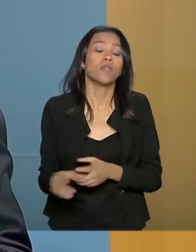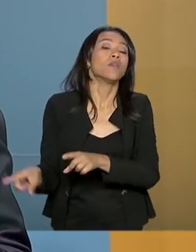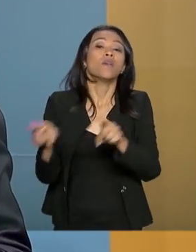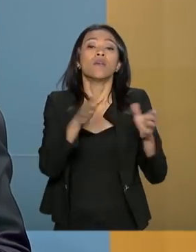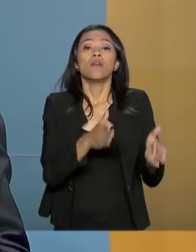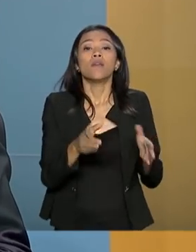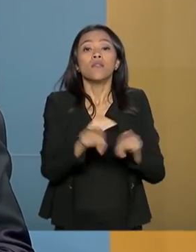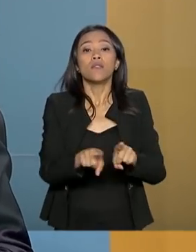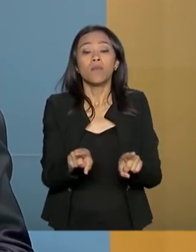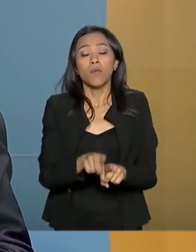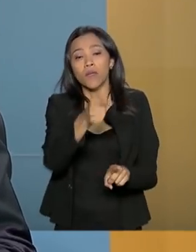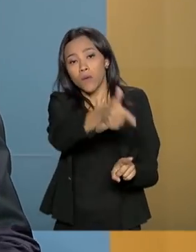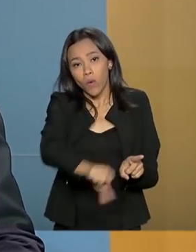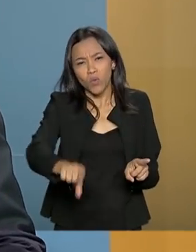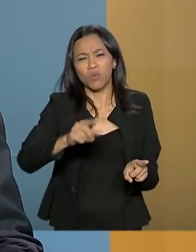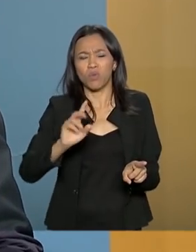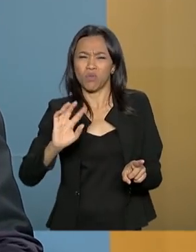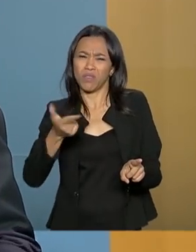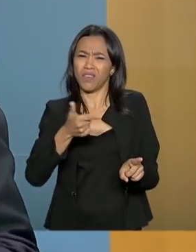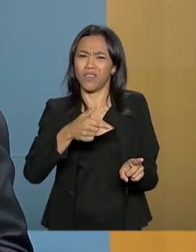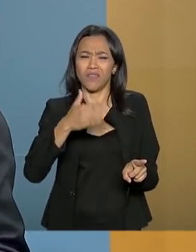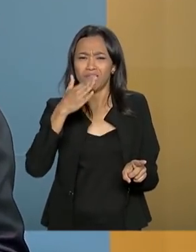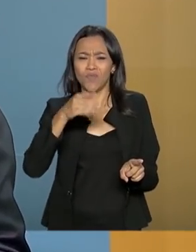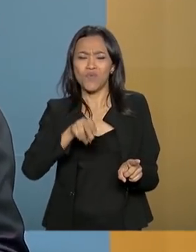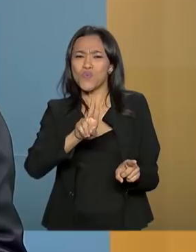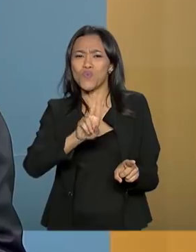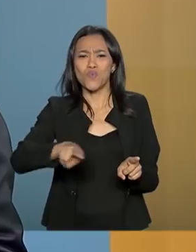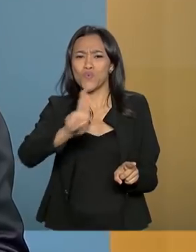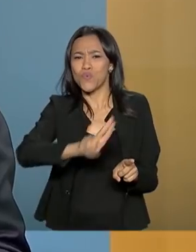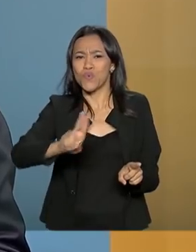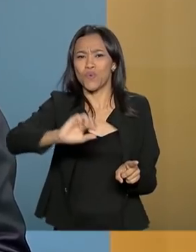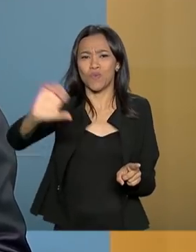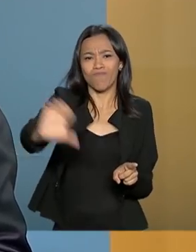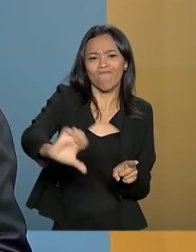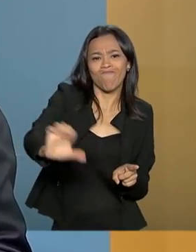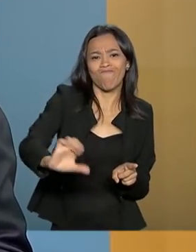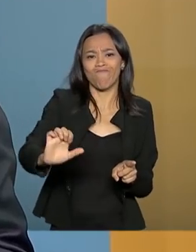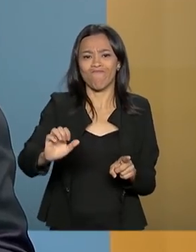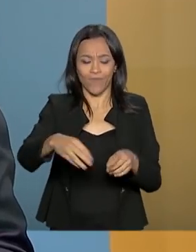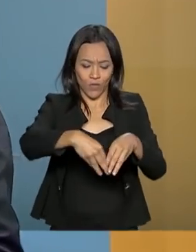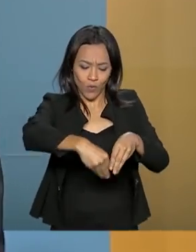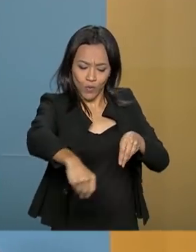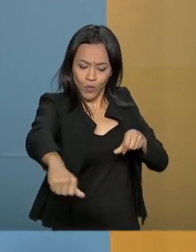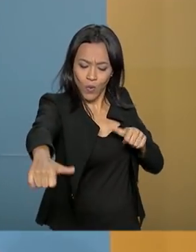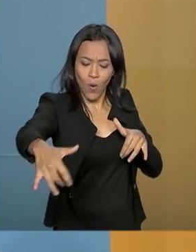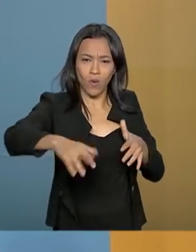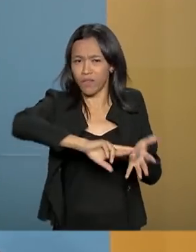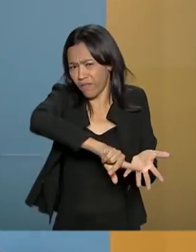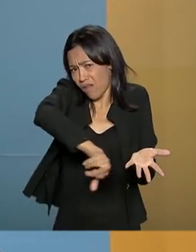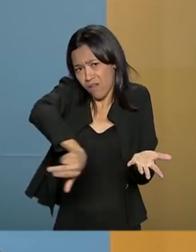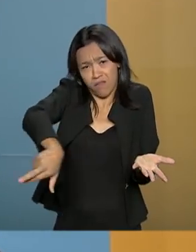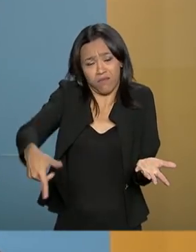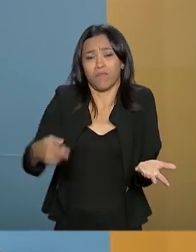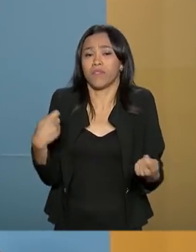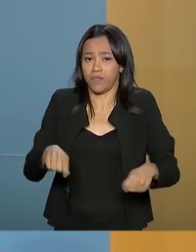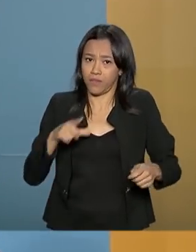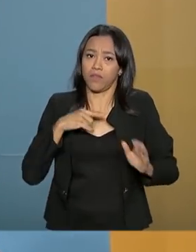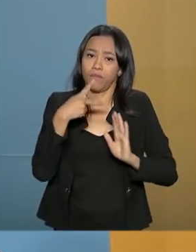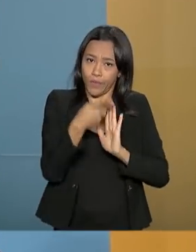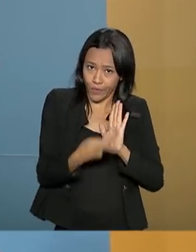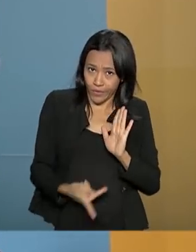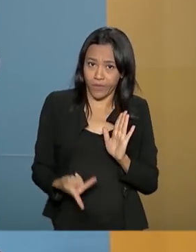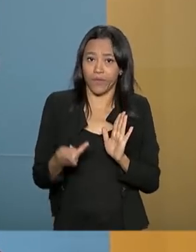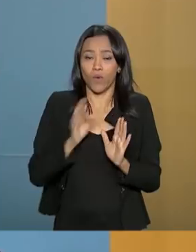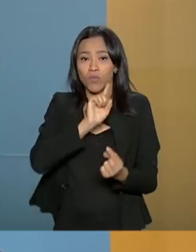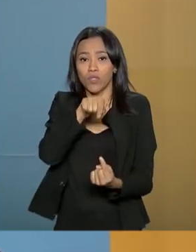degradação decorrente do mau uso do solo, enfim, vários modelos, várias hipóteses. Então, consequentemente, nós temos que ter projetos de